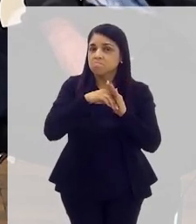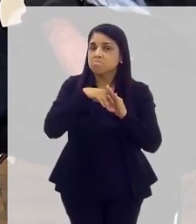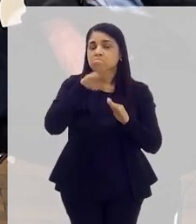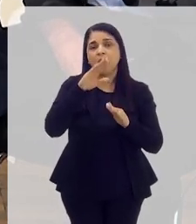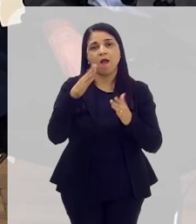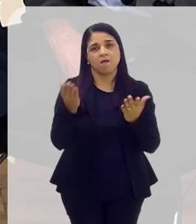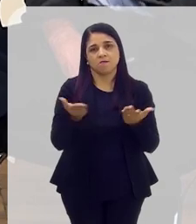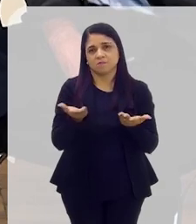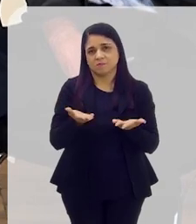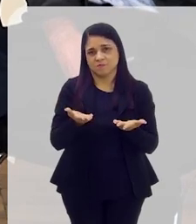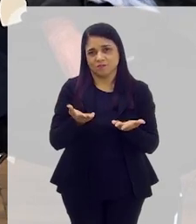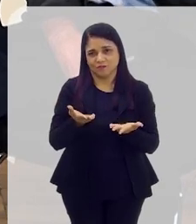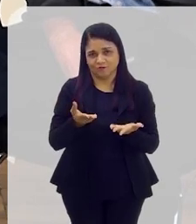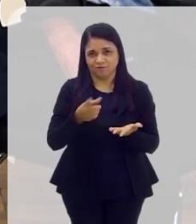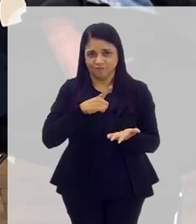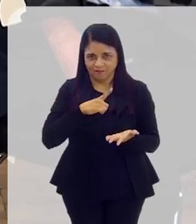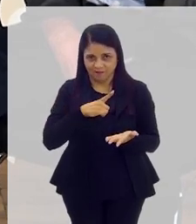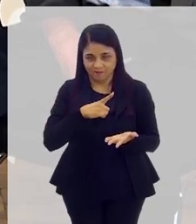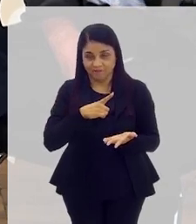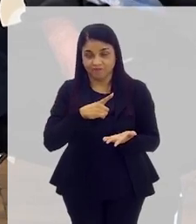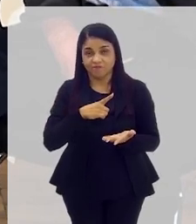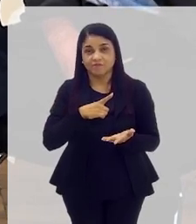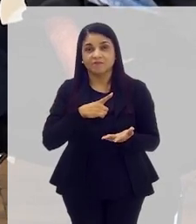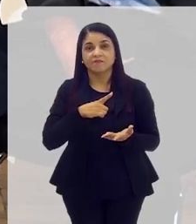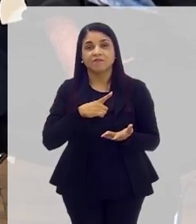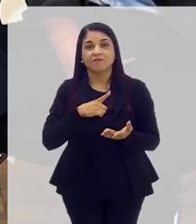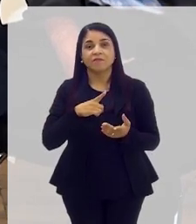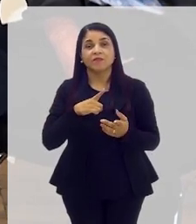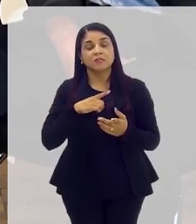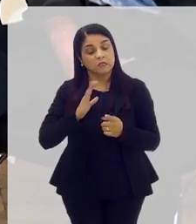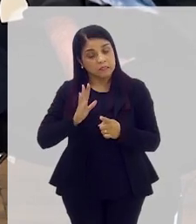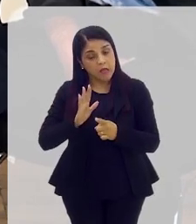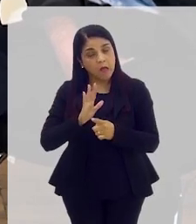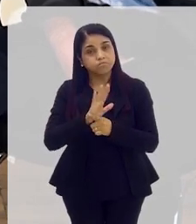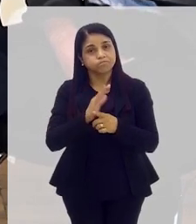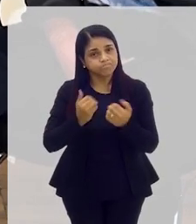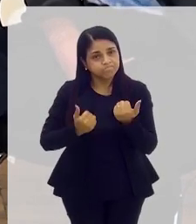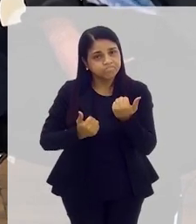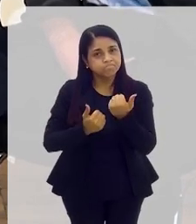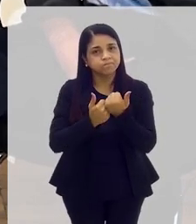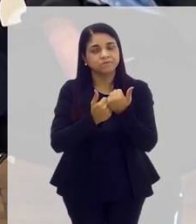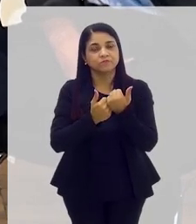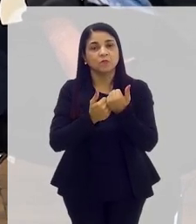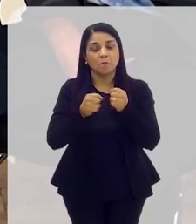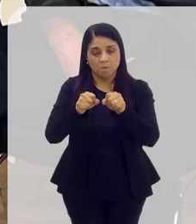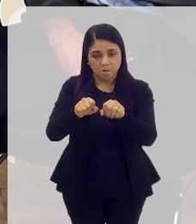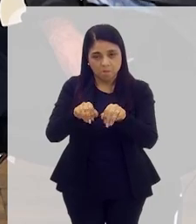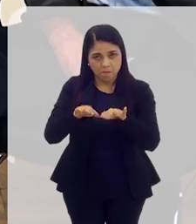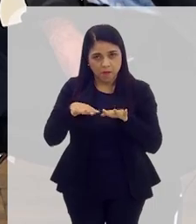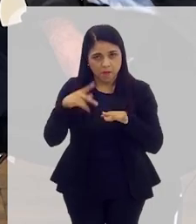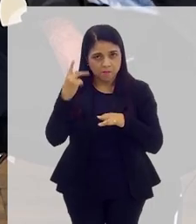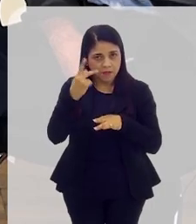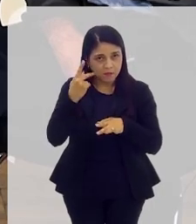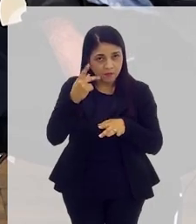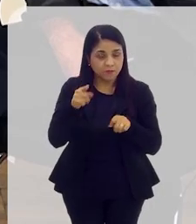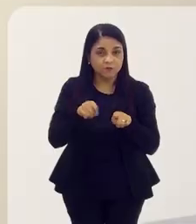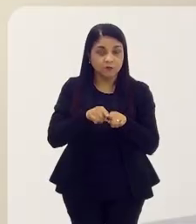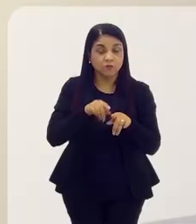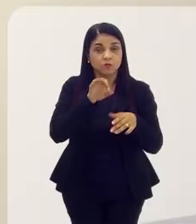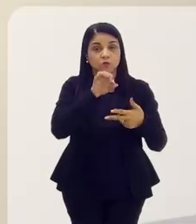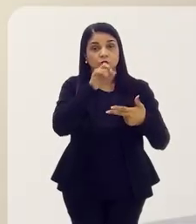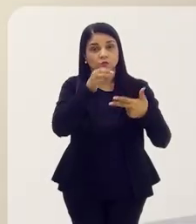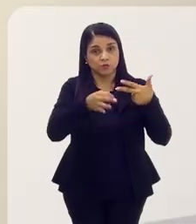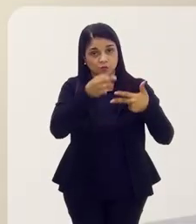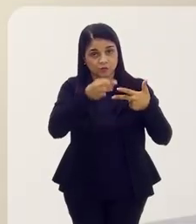mais cresce atualmente. E tem que ter, especificamente, uma cooperação muito grande entre o Parlamento,